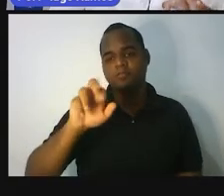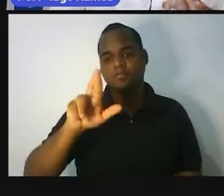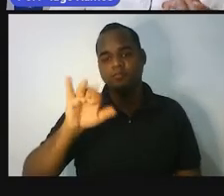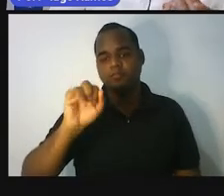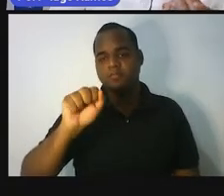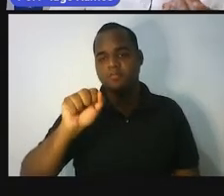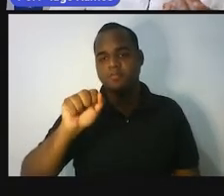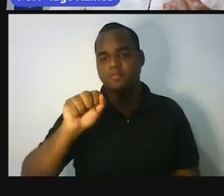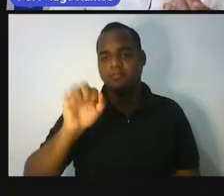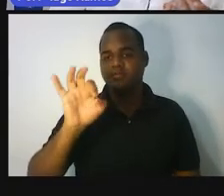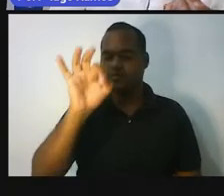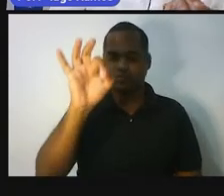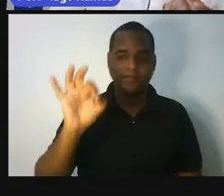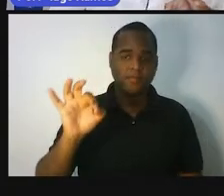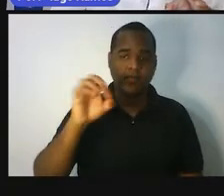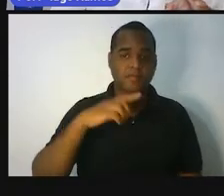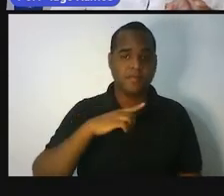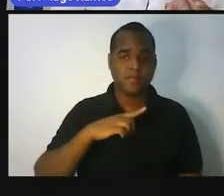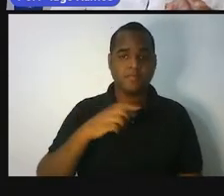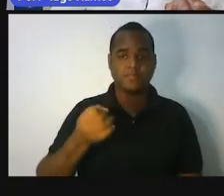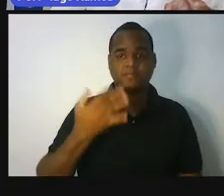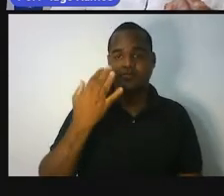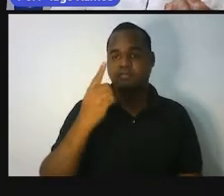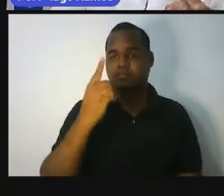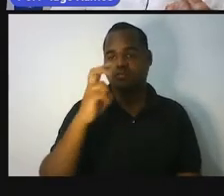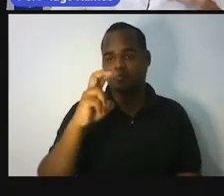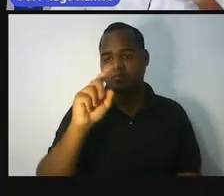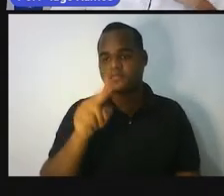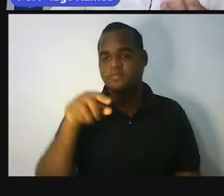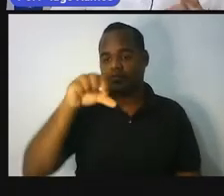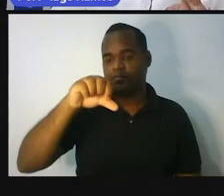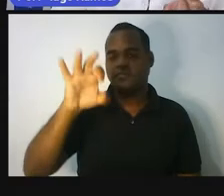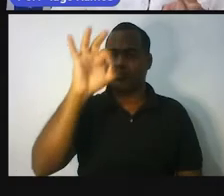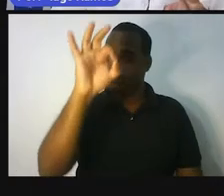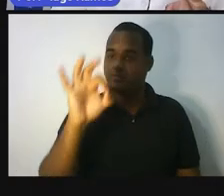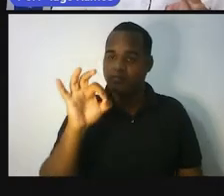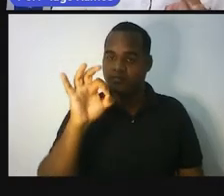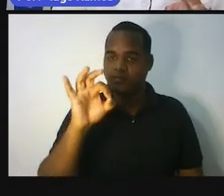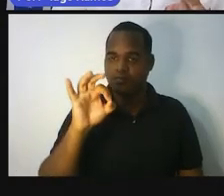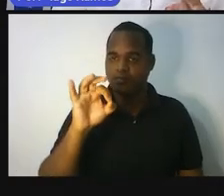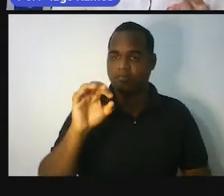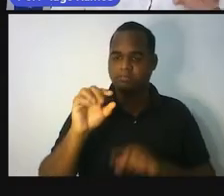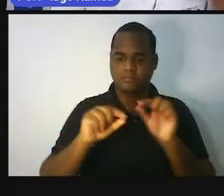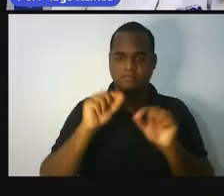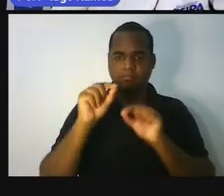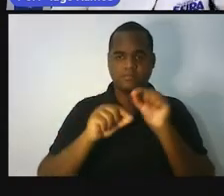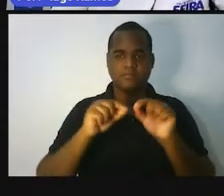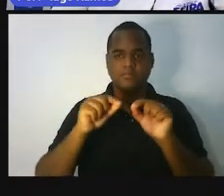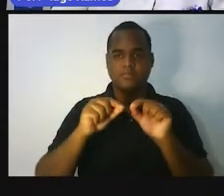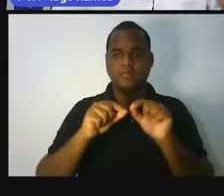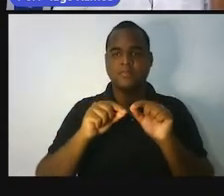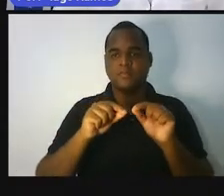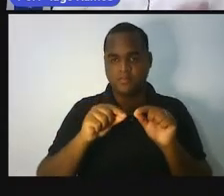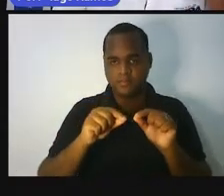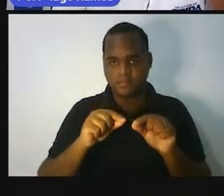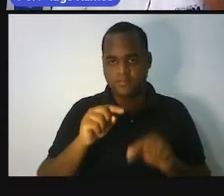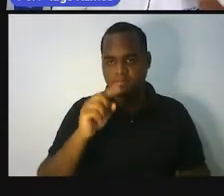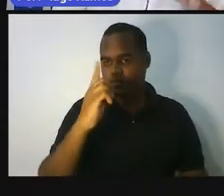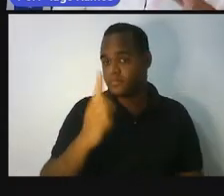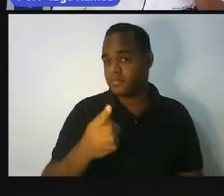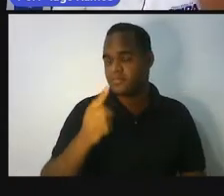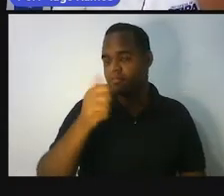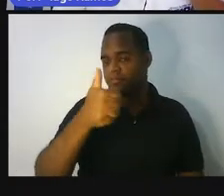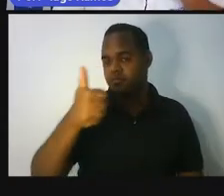Qual é o percentual da Nigéria aqui? 15,9%. O que é que isso significa? Que dos 1